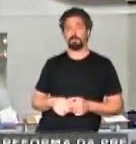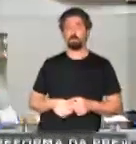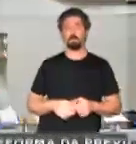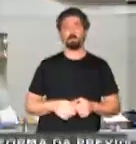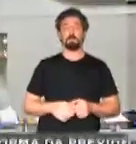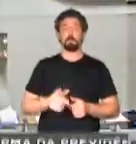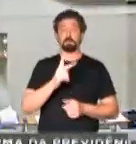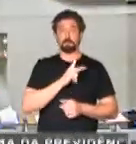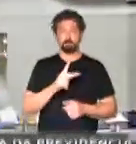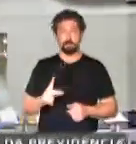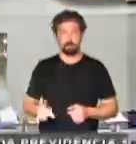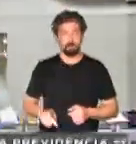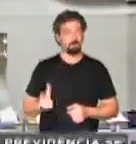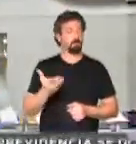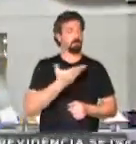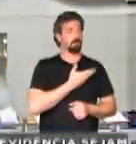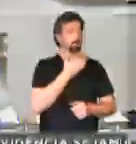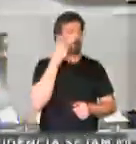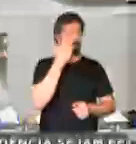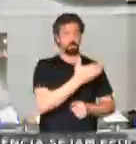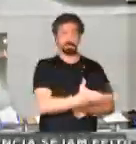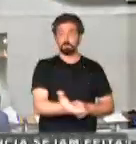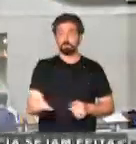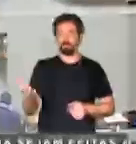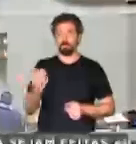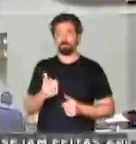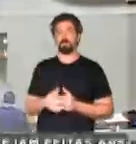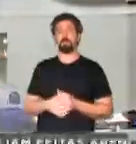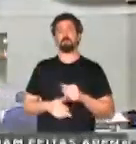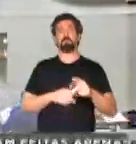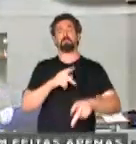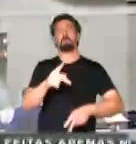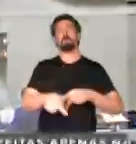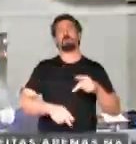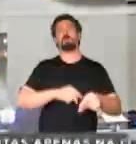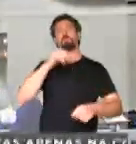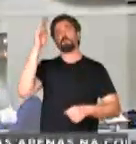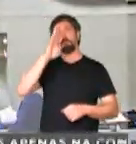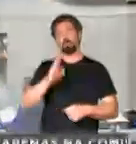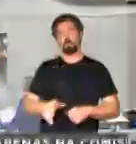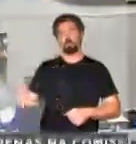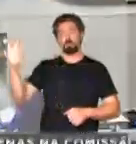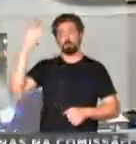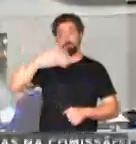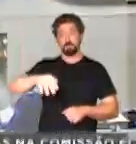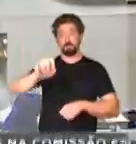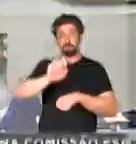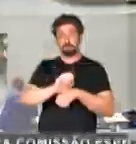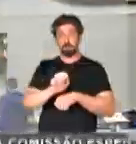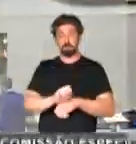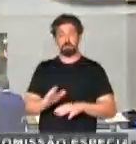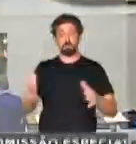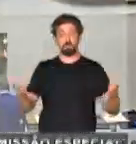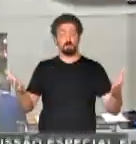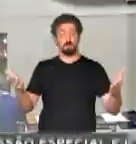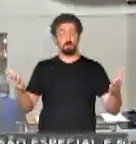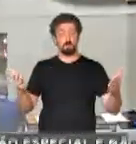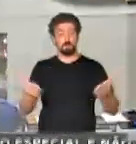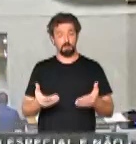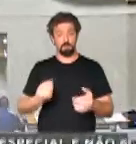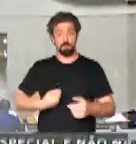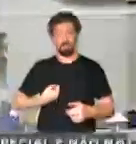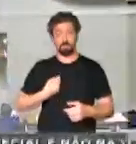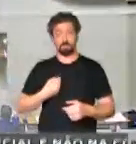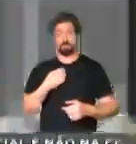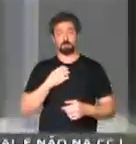Senhor presidente, colegas parlamentares, ao povo brasileiro, ao povo maranhense, senhor presidente, nesse momento se